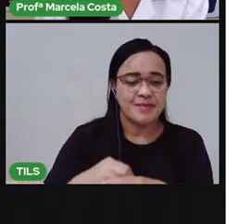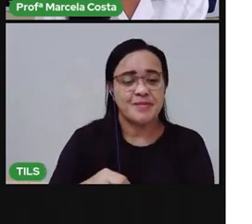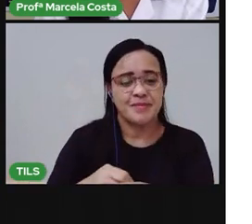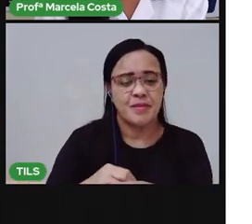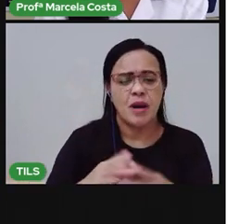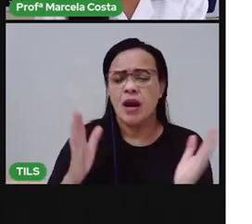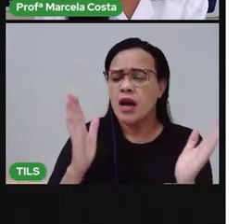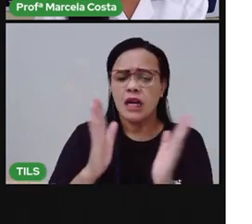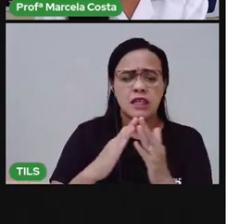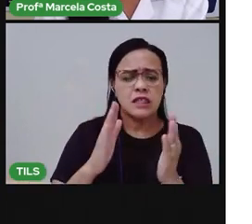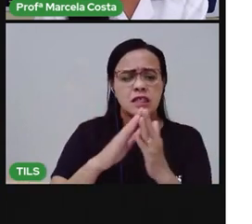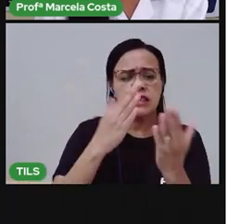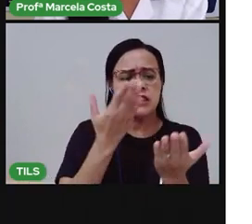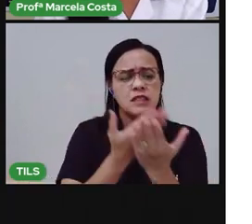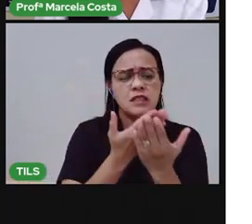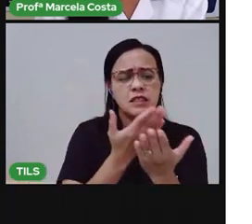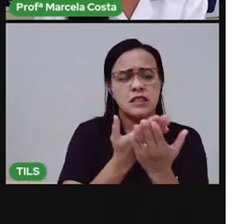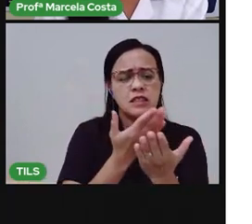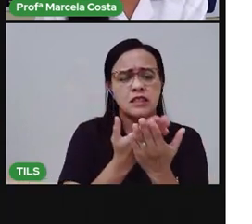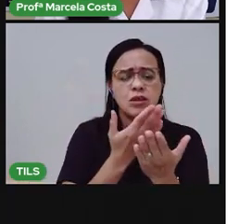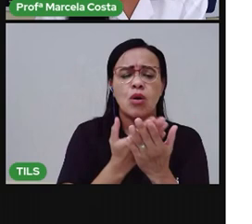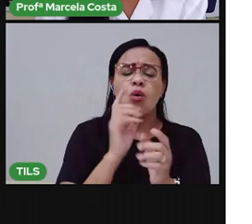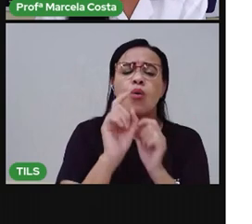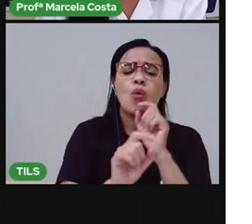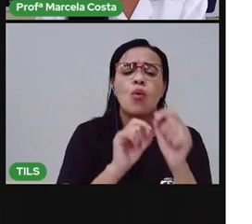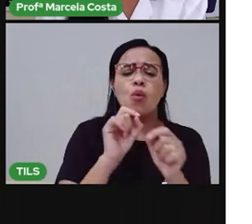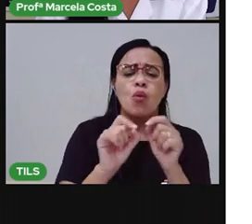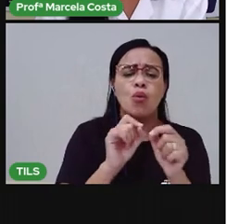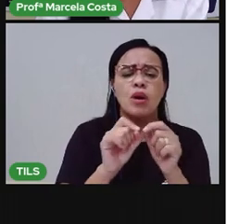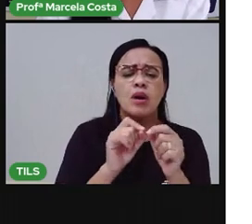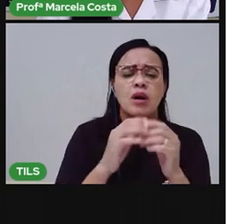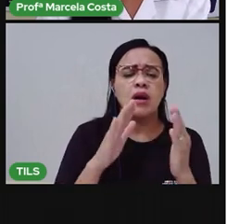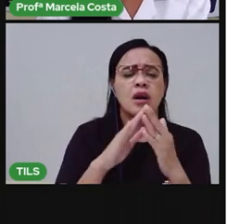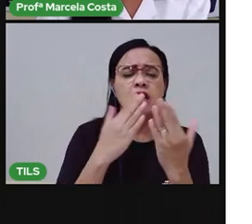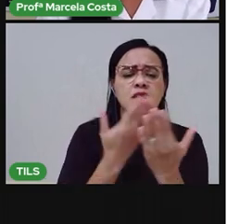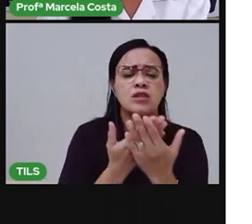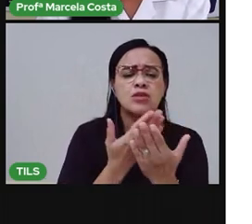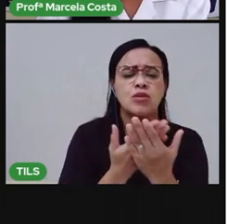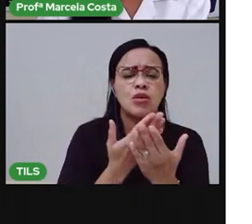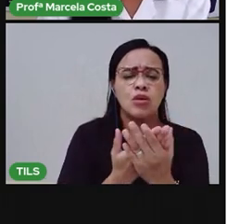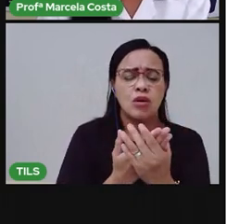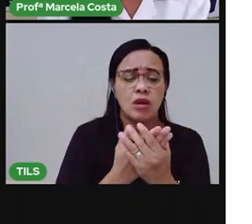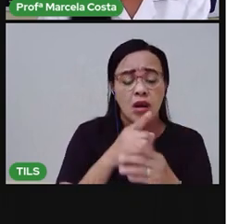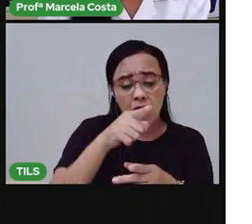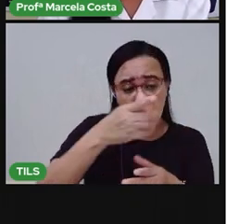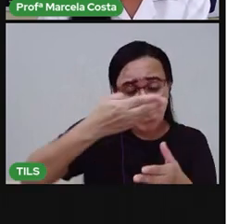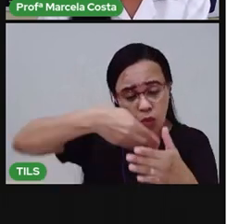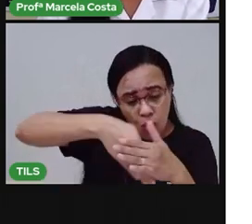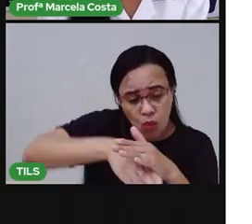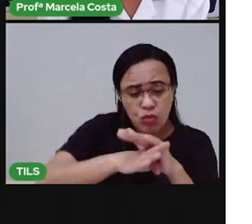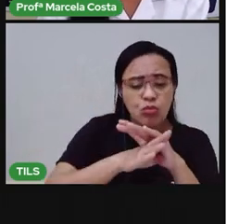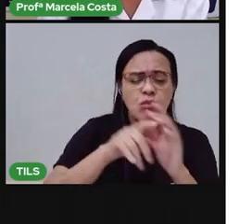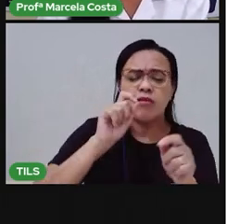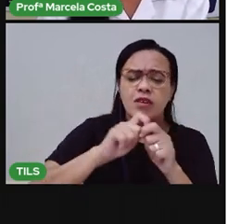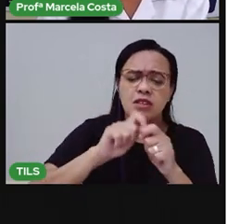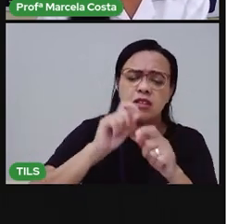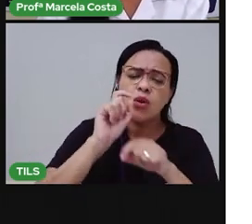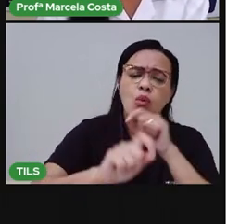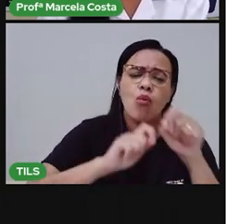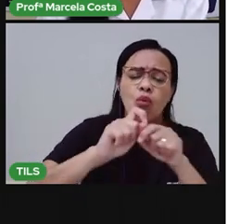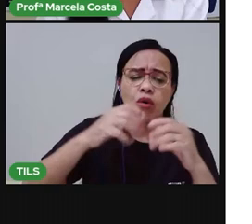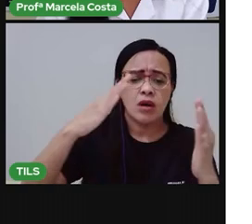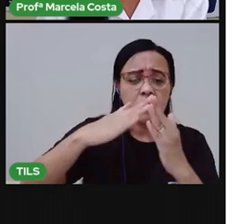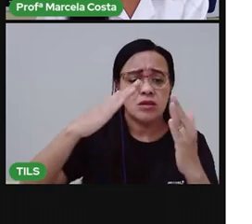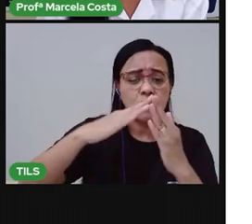Uma escola. Uma escola serve pra quê? O que é que você costuma fazer nesse ambiente? O que